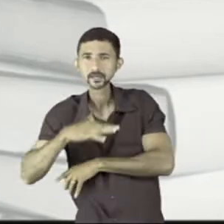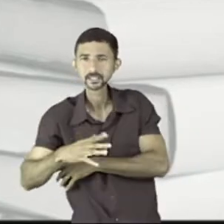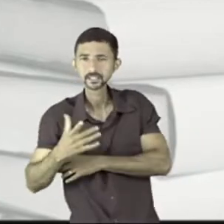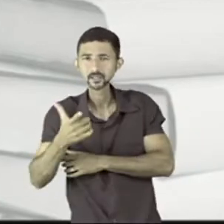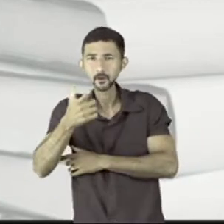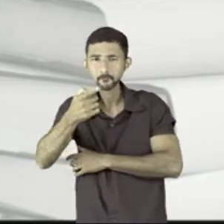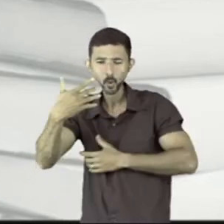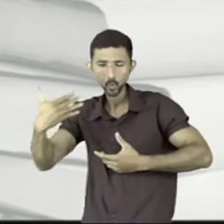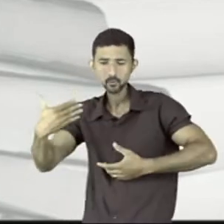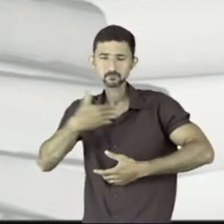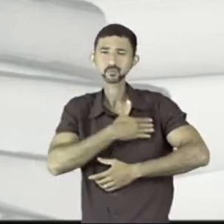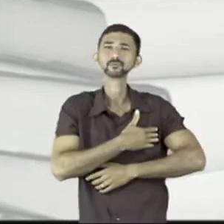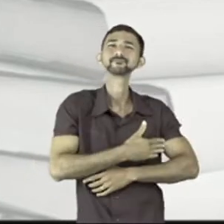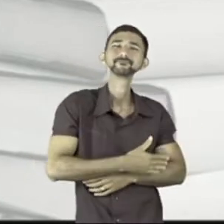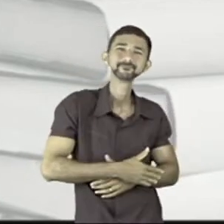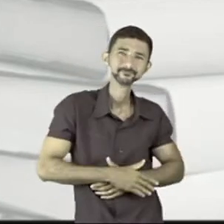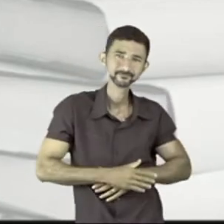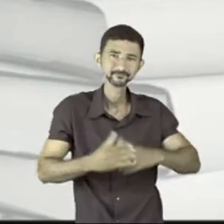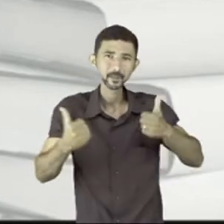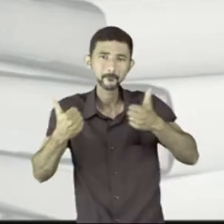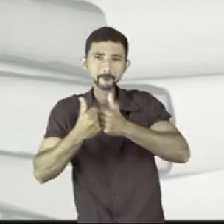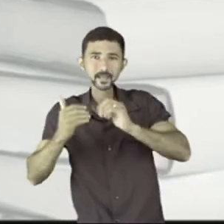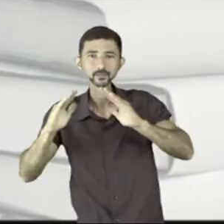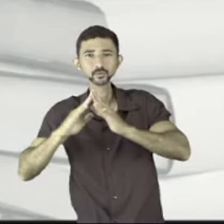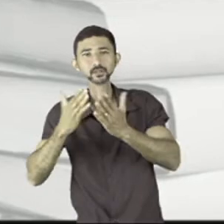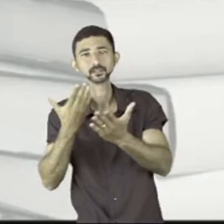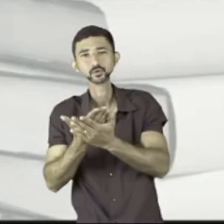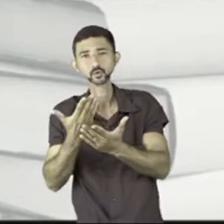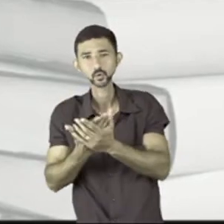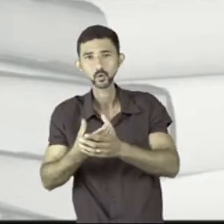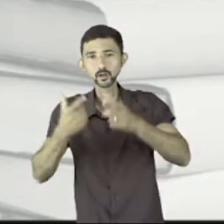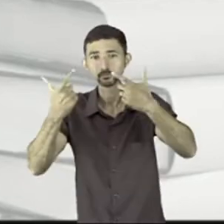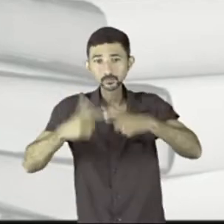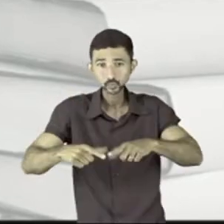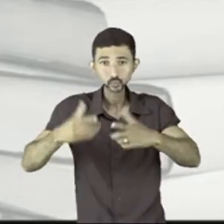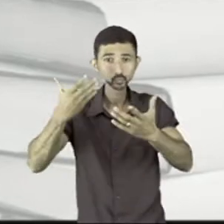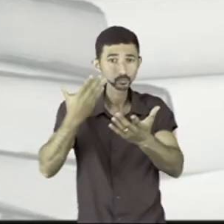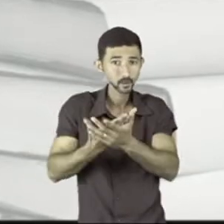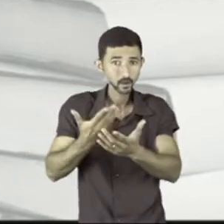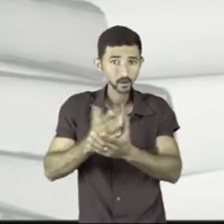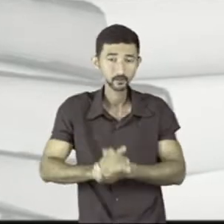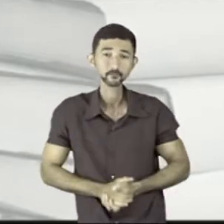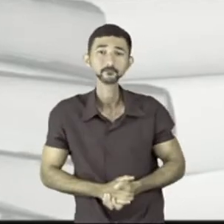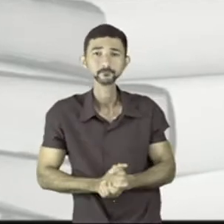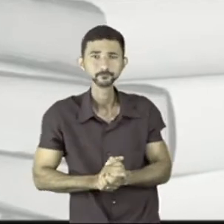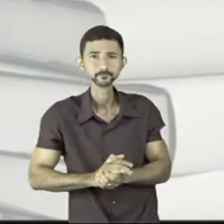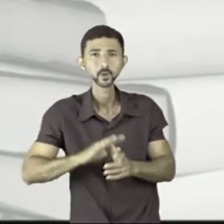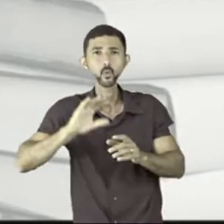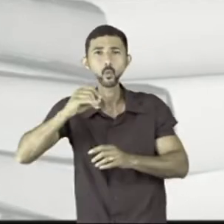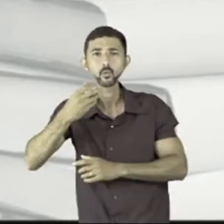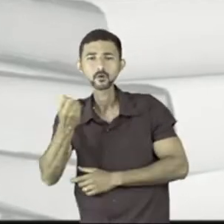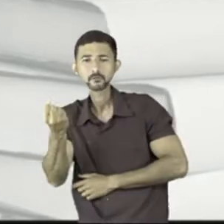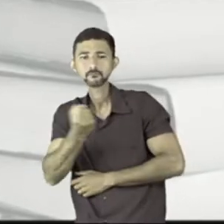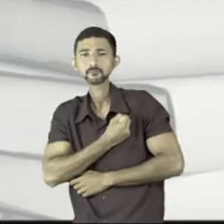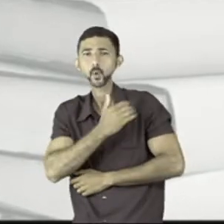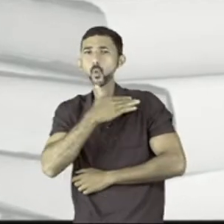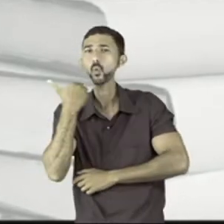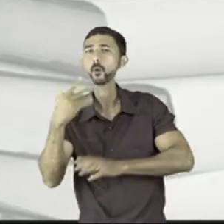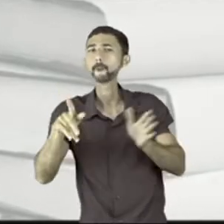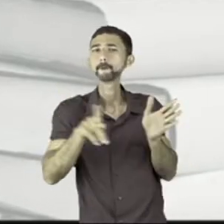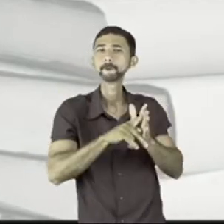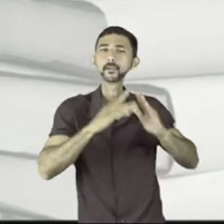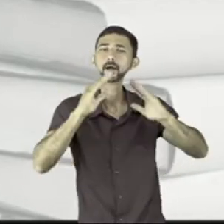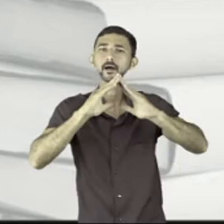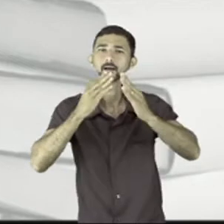foi atingida por uma bala perdida perto do colégio em que estudava ou que houve um assassinato dentro da